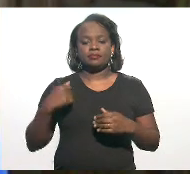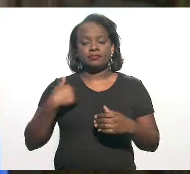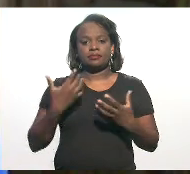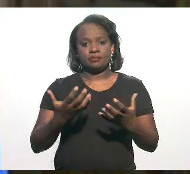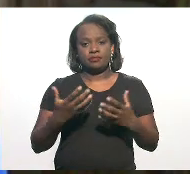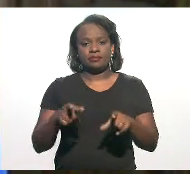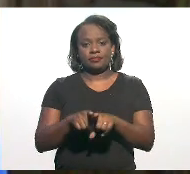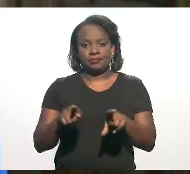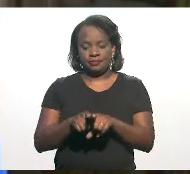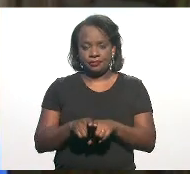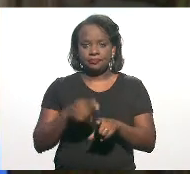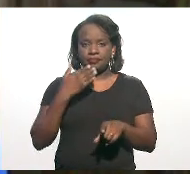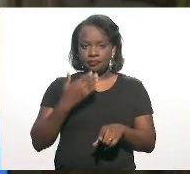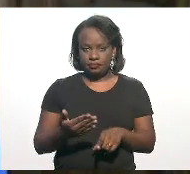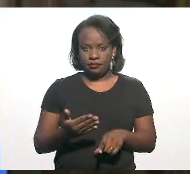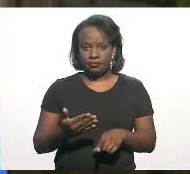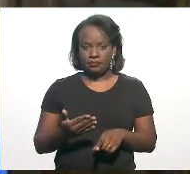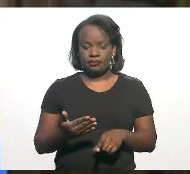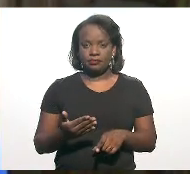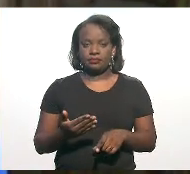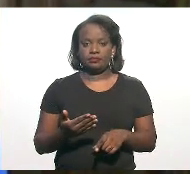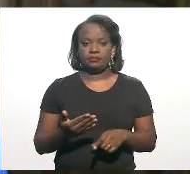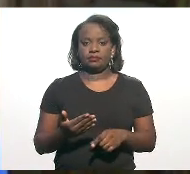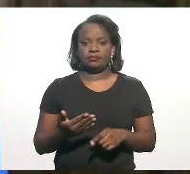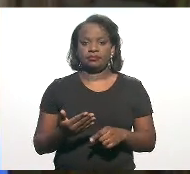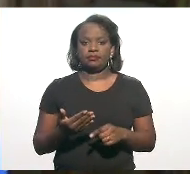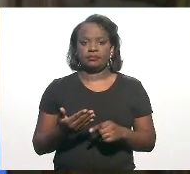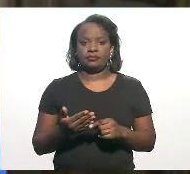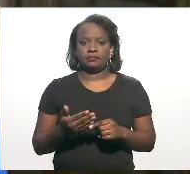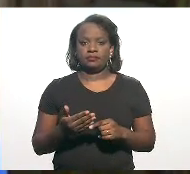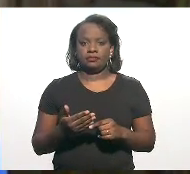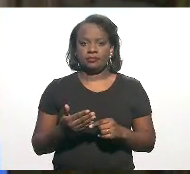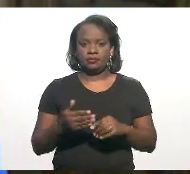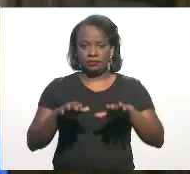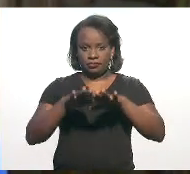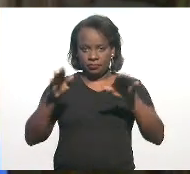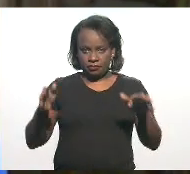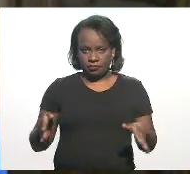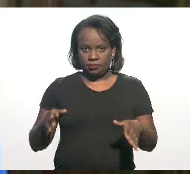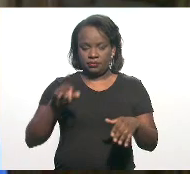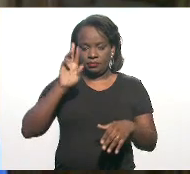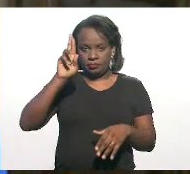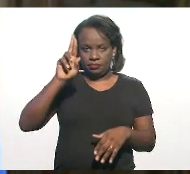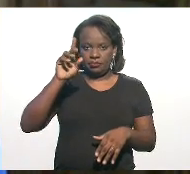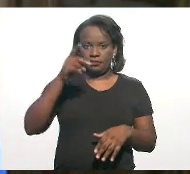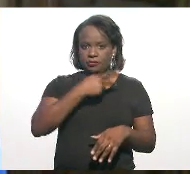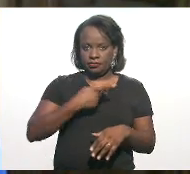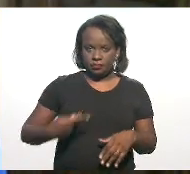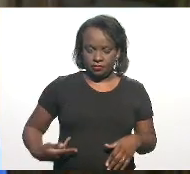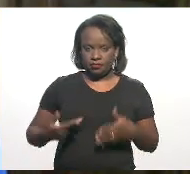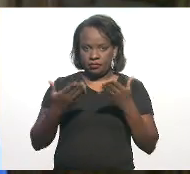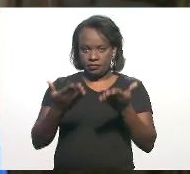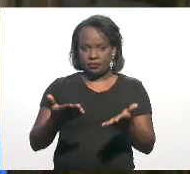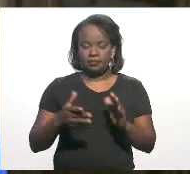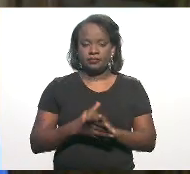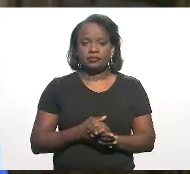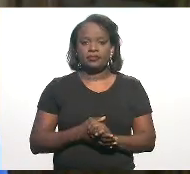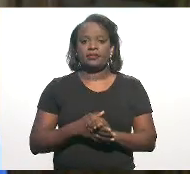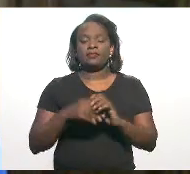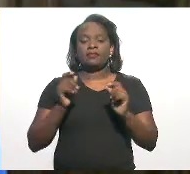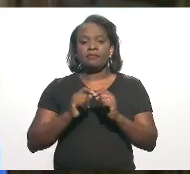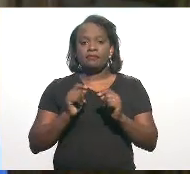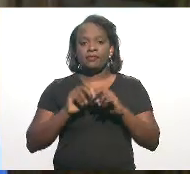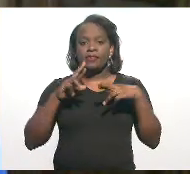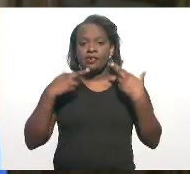gostaria já de solicitar a mesa diretora e a presidência de vossa excelência para a gente